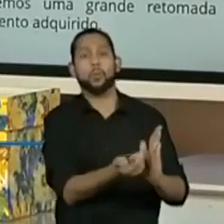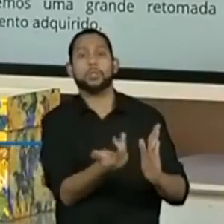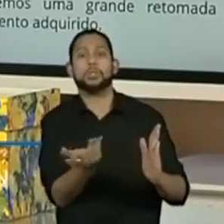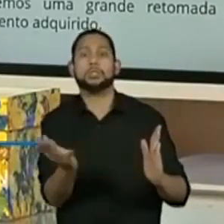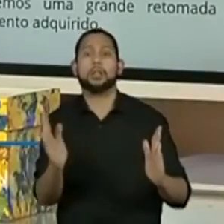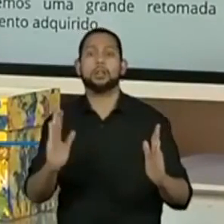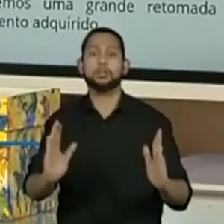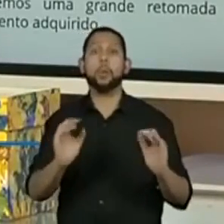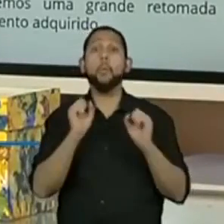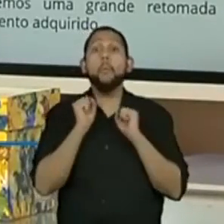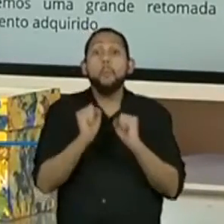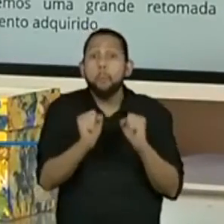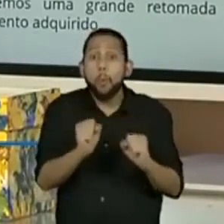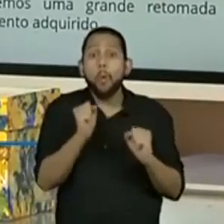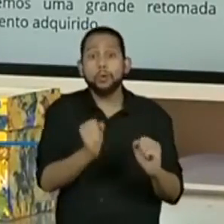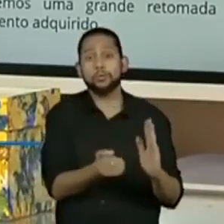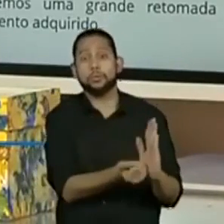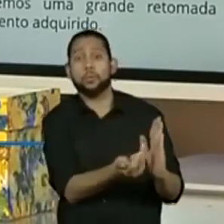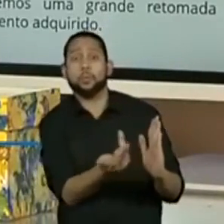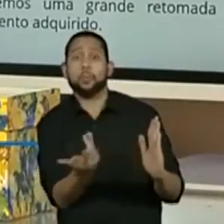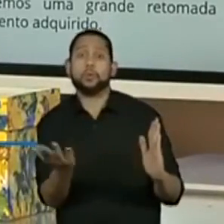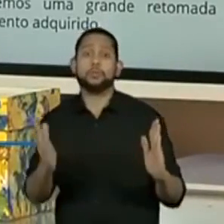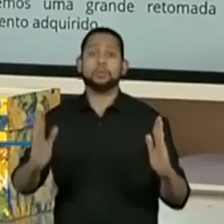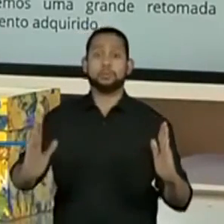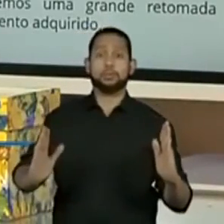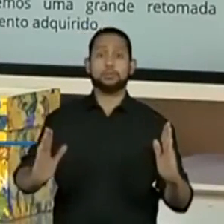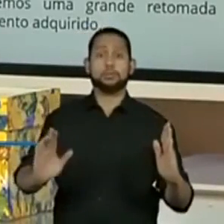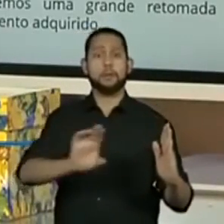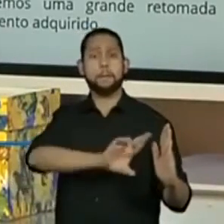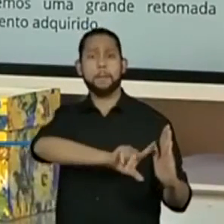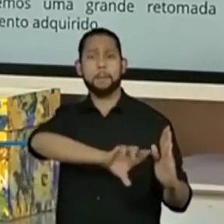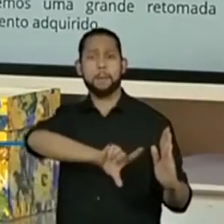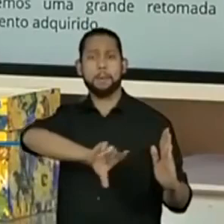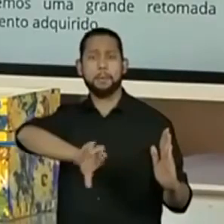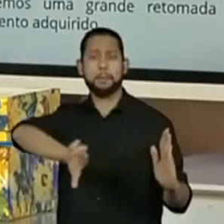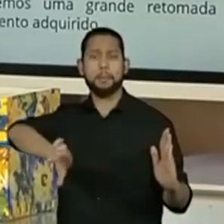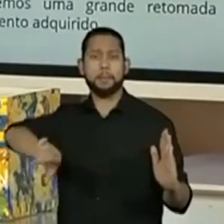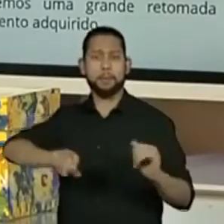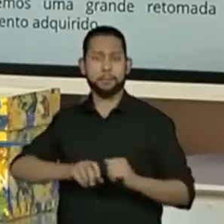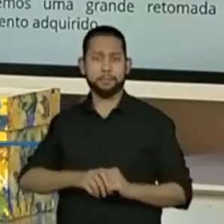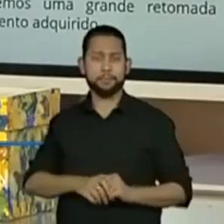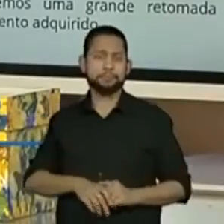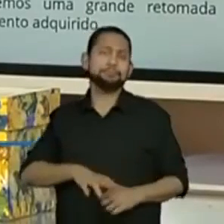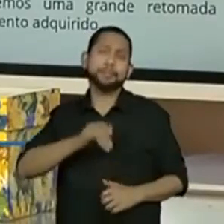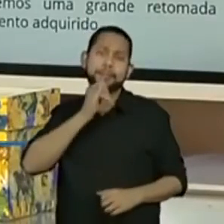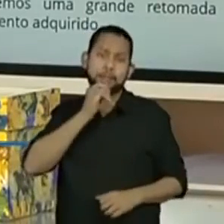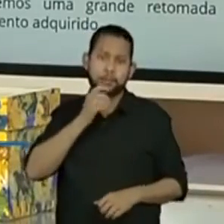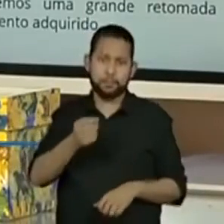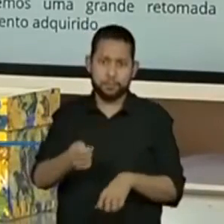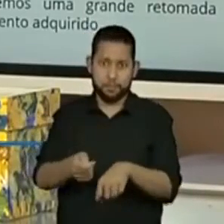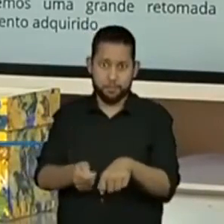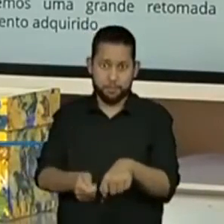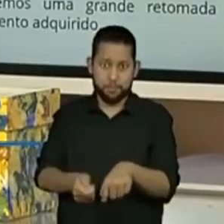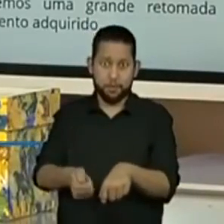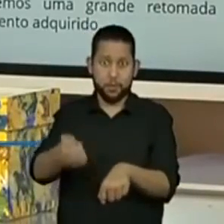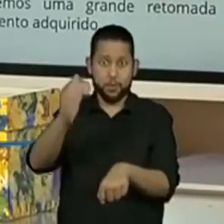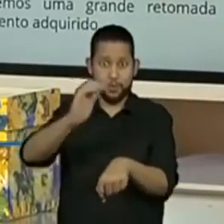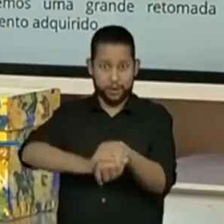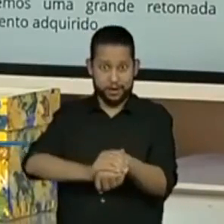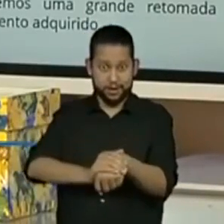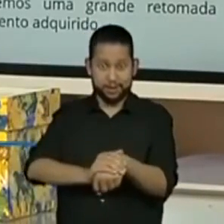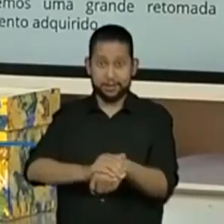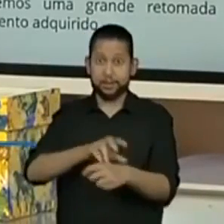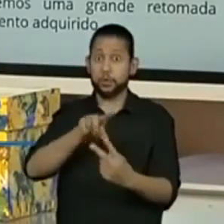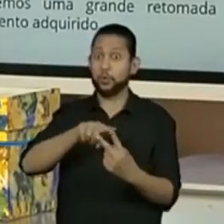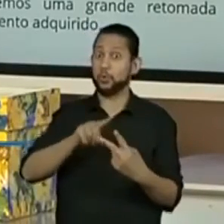Vamos lá. O jogo da moeda é um experimento. Já os resultados, que no caso do jogo da moeda são